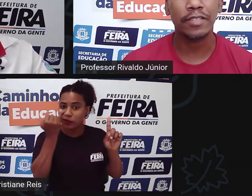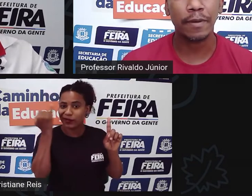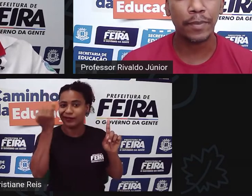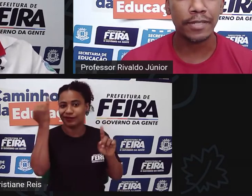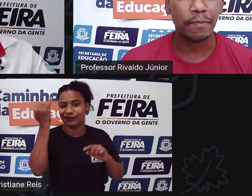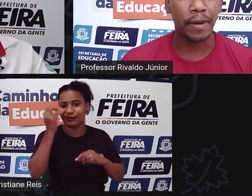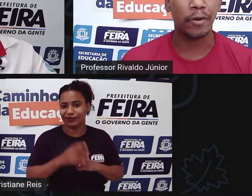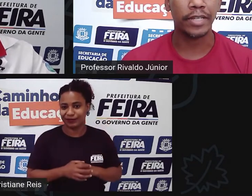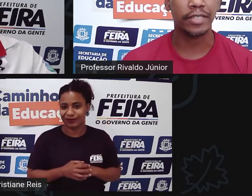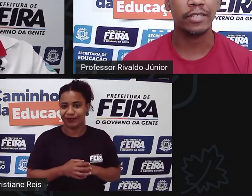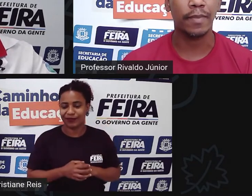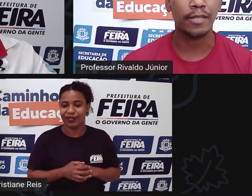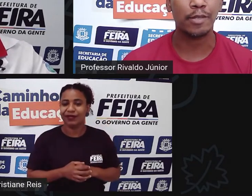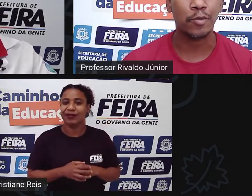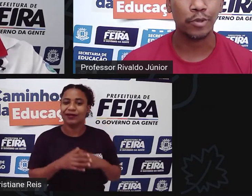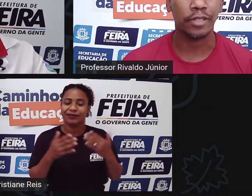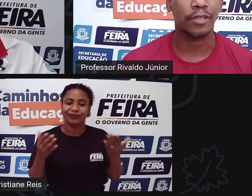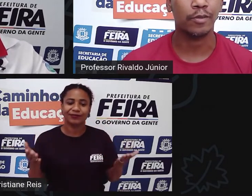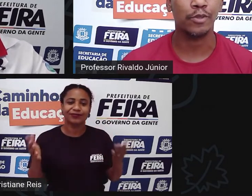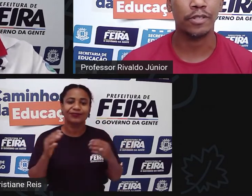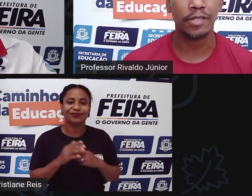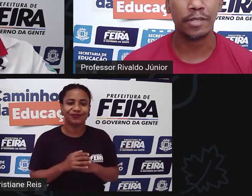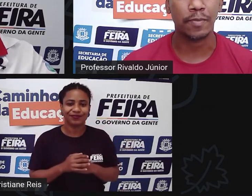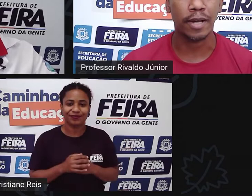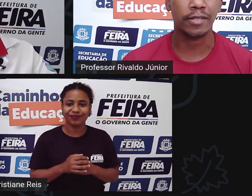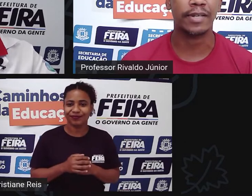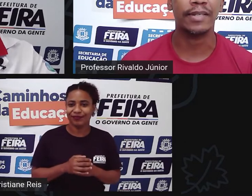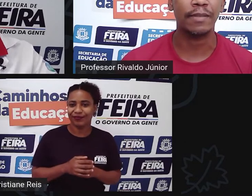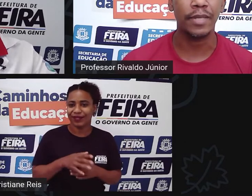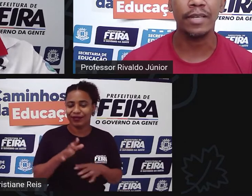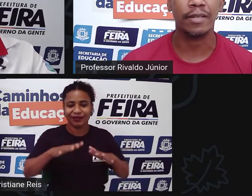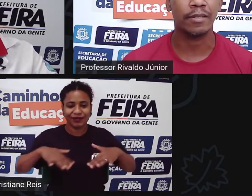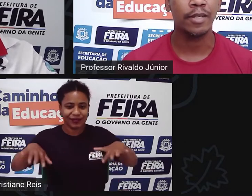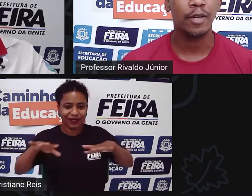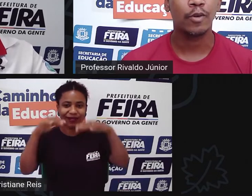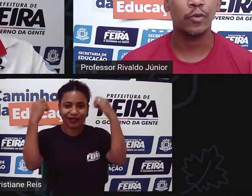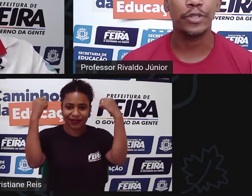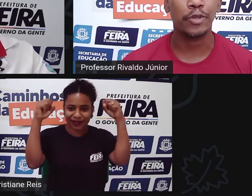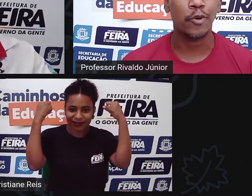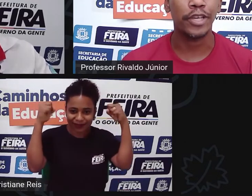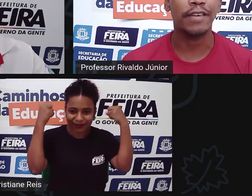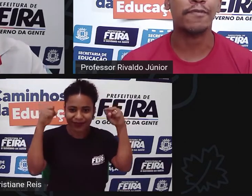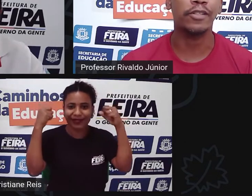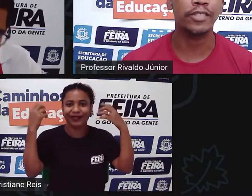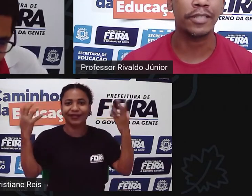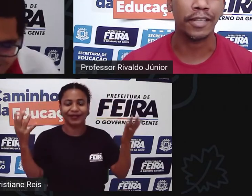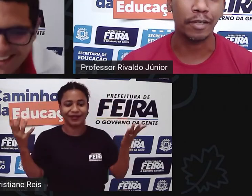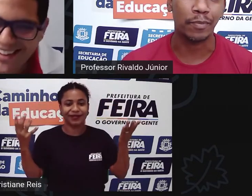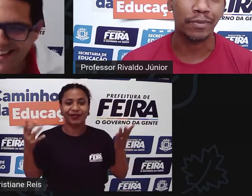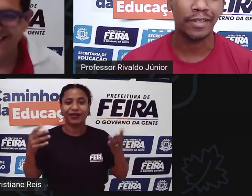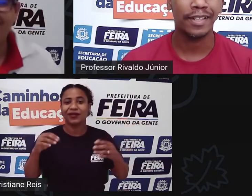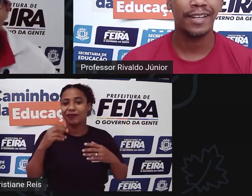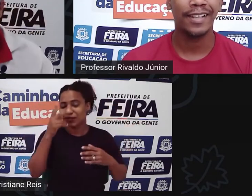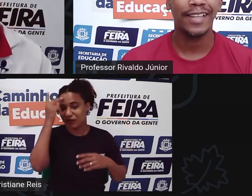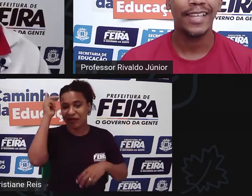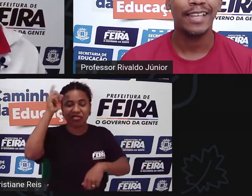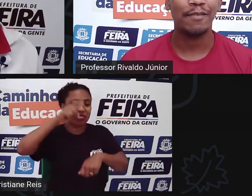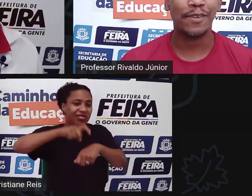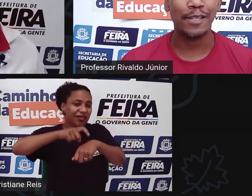justificativa principal que a gente mais escuta nos nossos espaços, academia, clubes de corrida é falta de tempo.